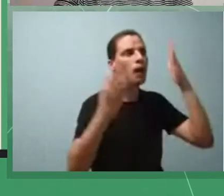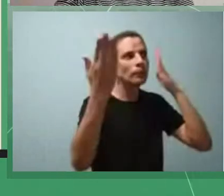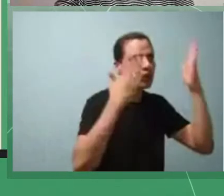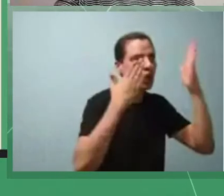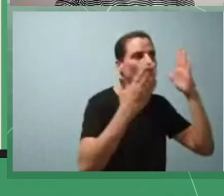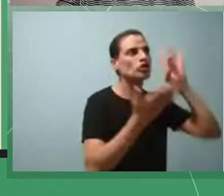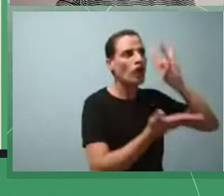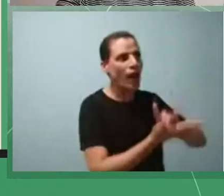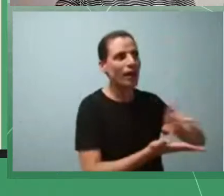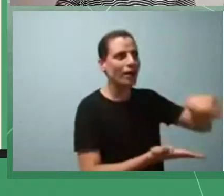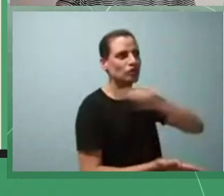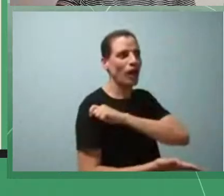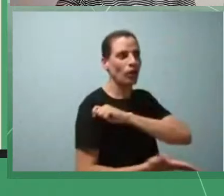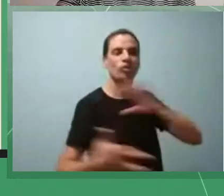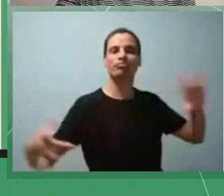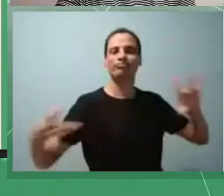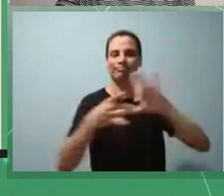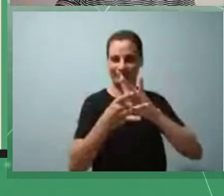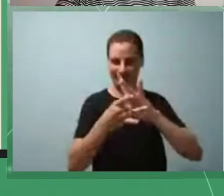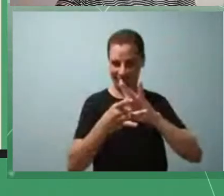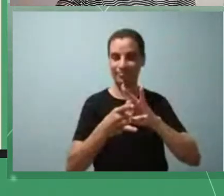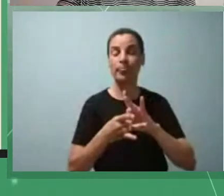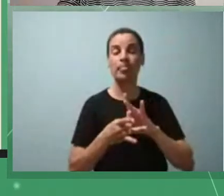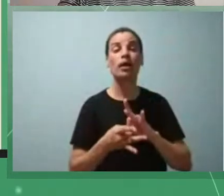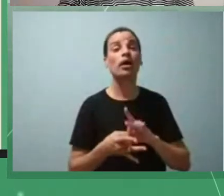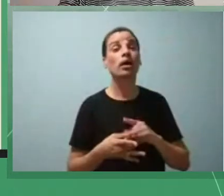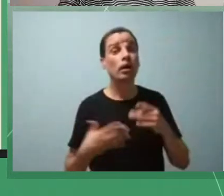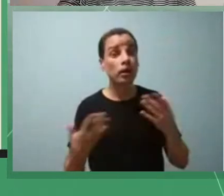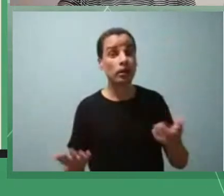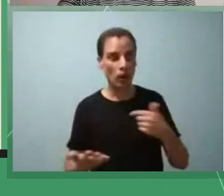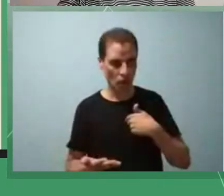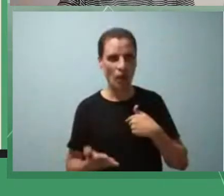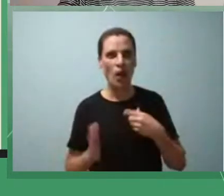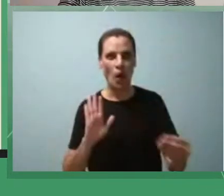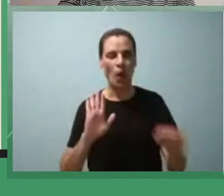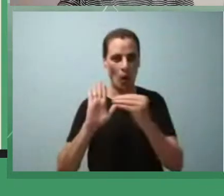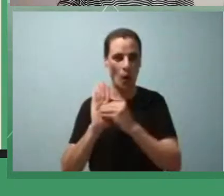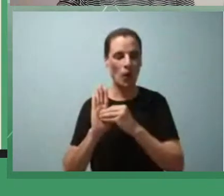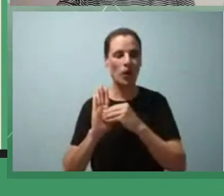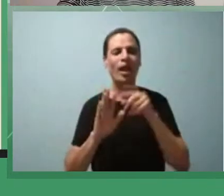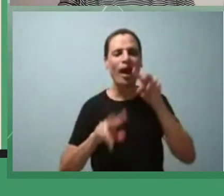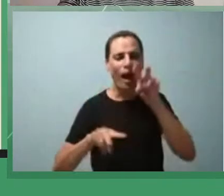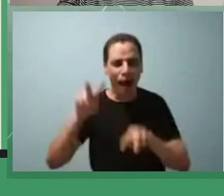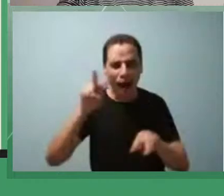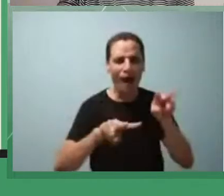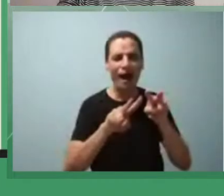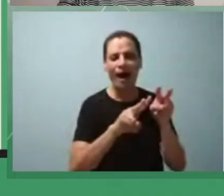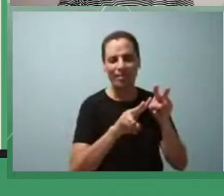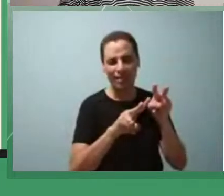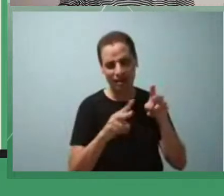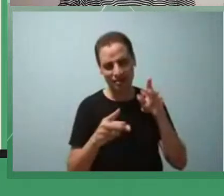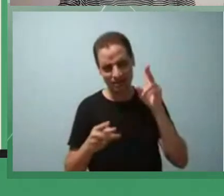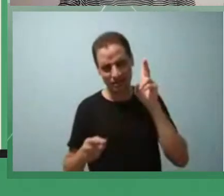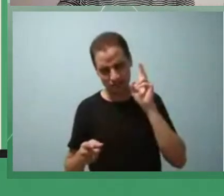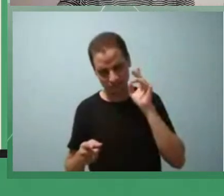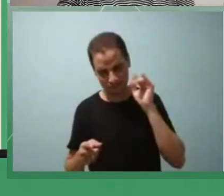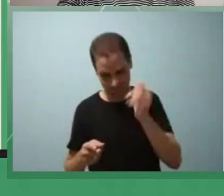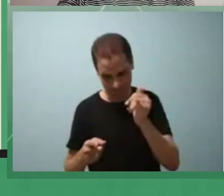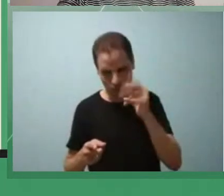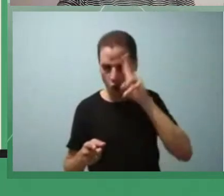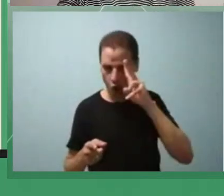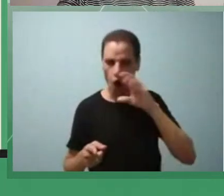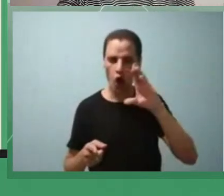aluno então assim como eu coloquei ao término dessas análises dessas crônicas dentre essas